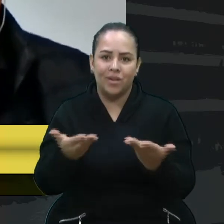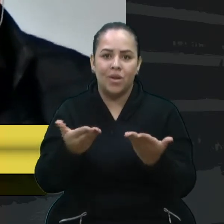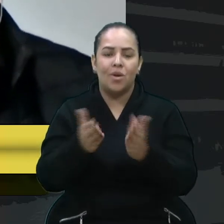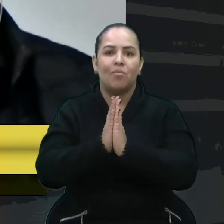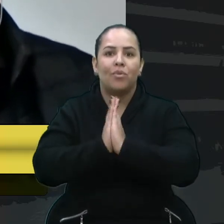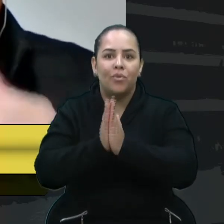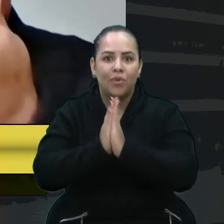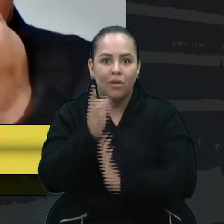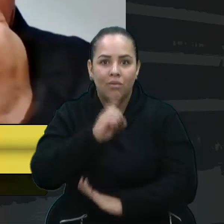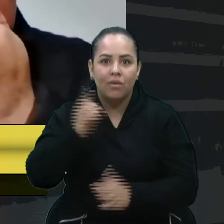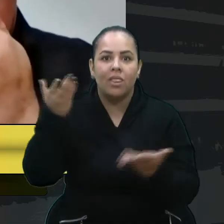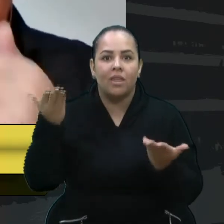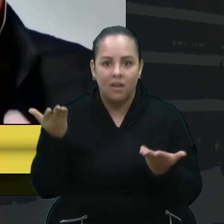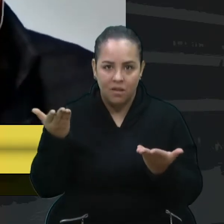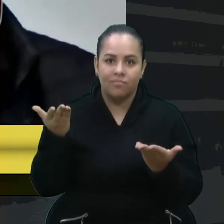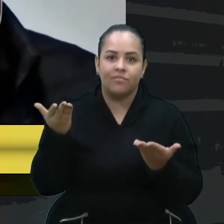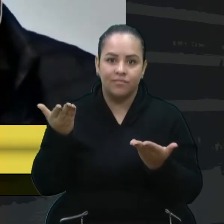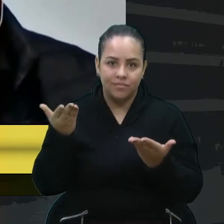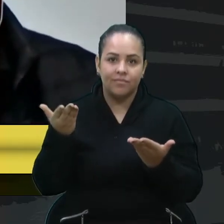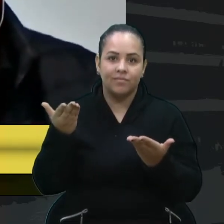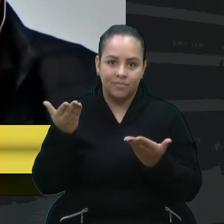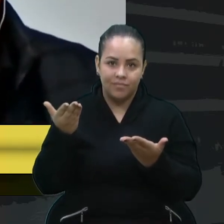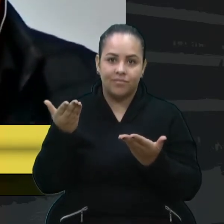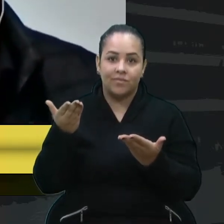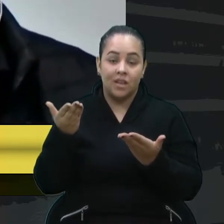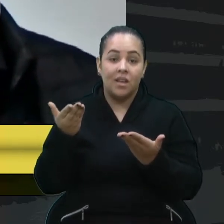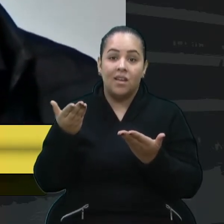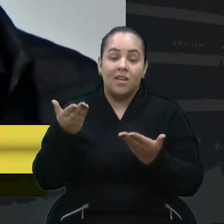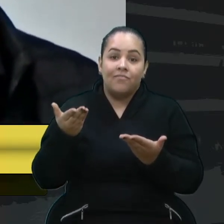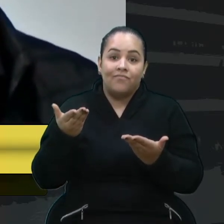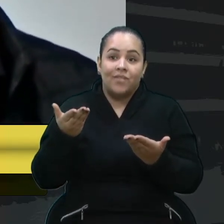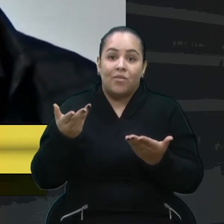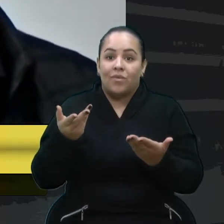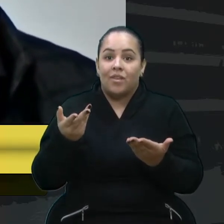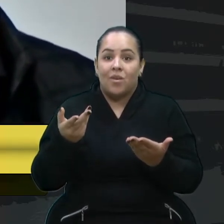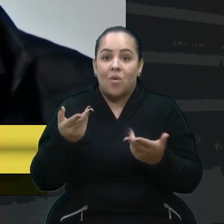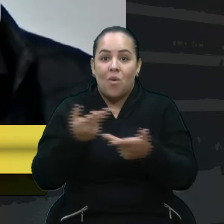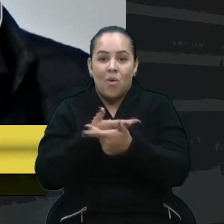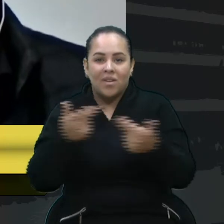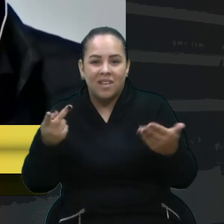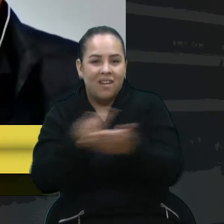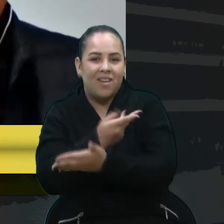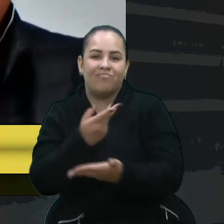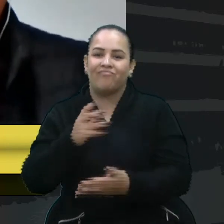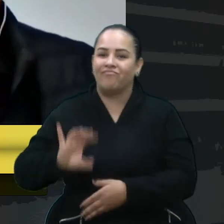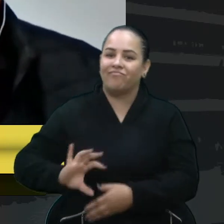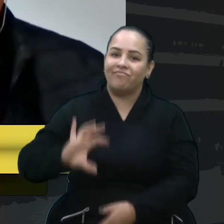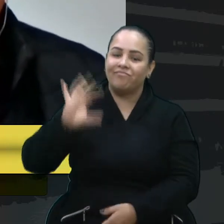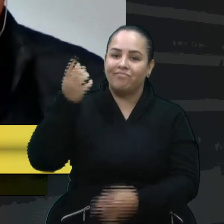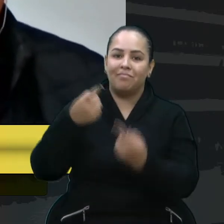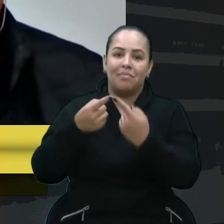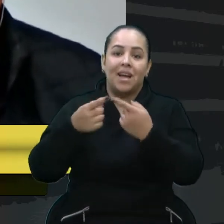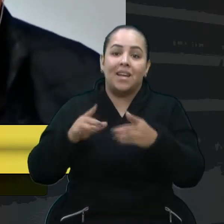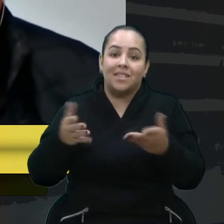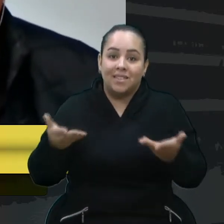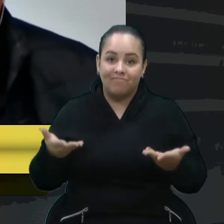de Deus. Então, foram negligências que aconteceram, que infelizmente, acaba